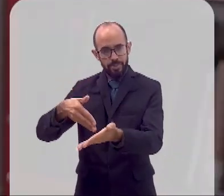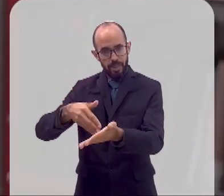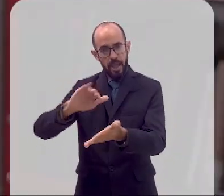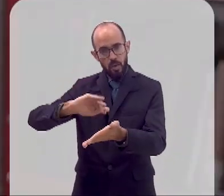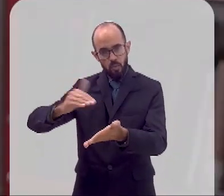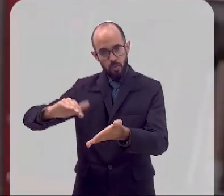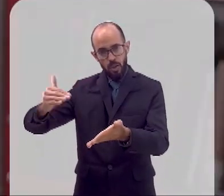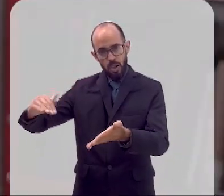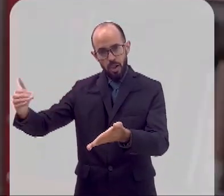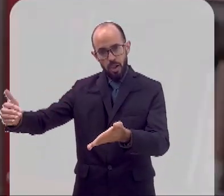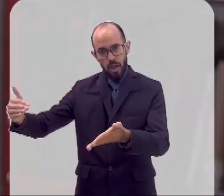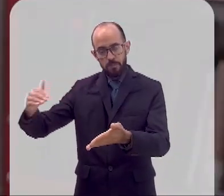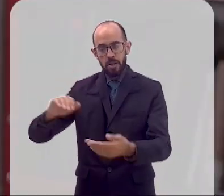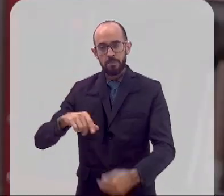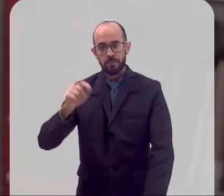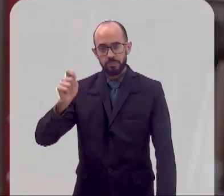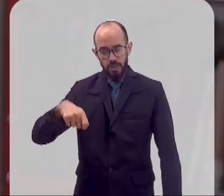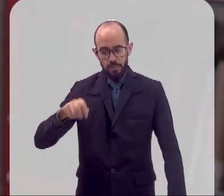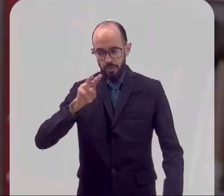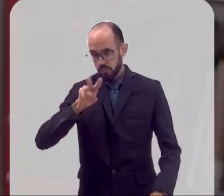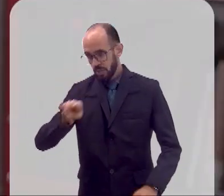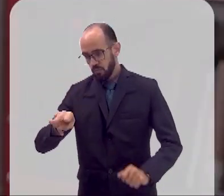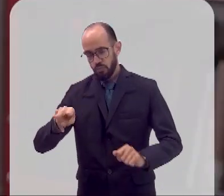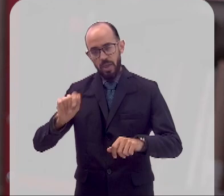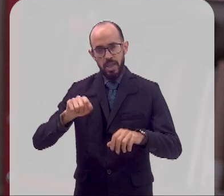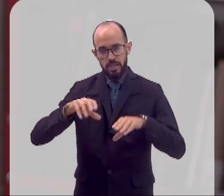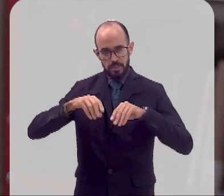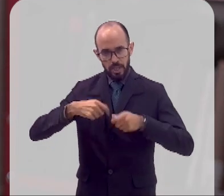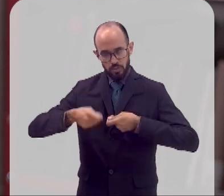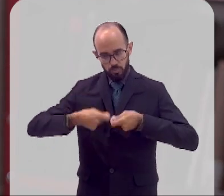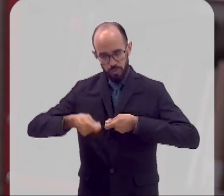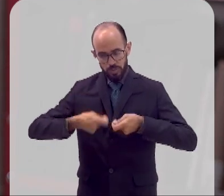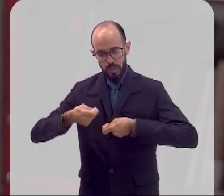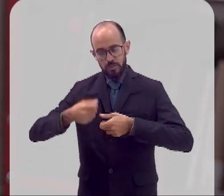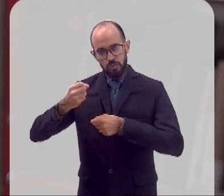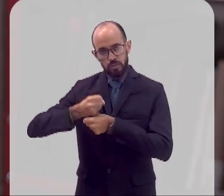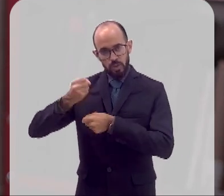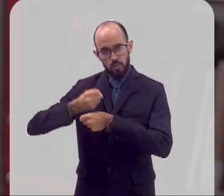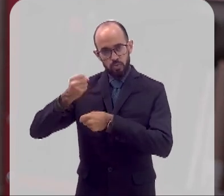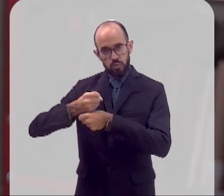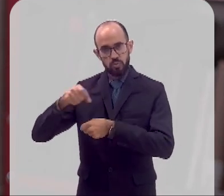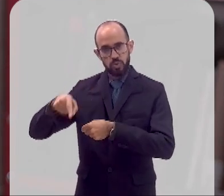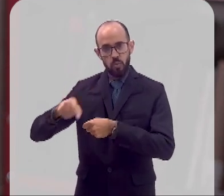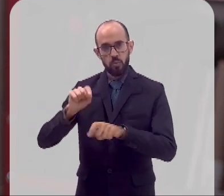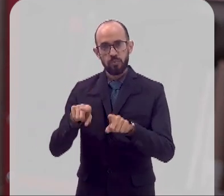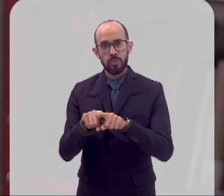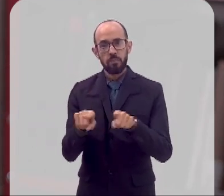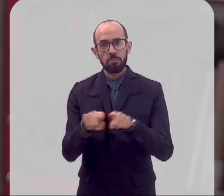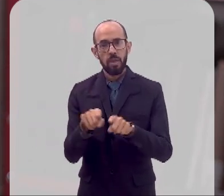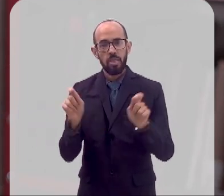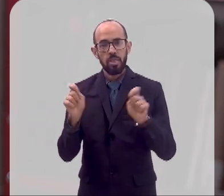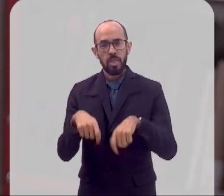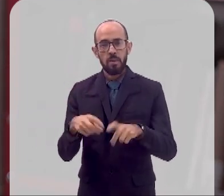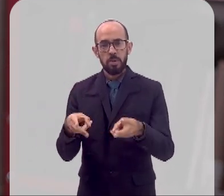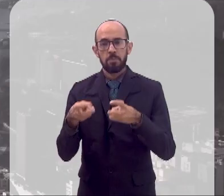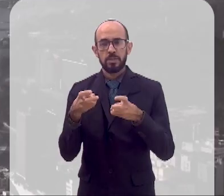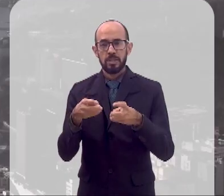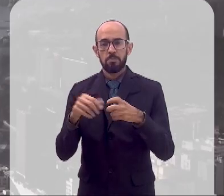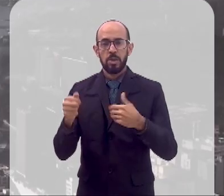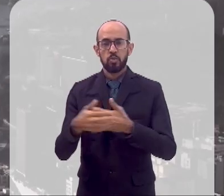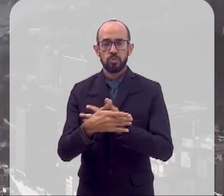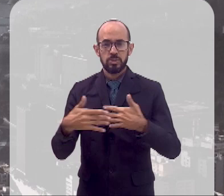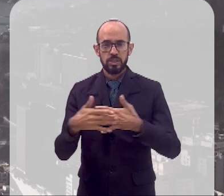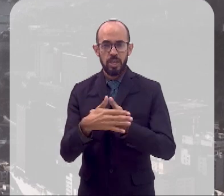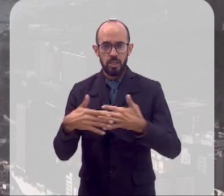aqueduto da Carioca. Então, você tem a visão desse manejo dessa obra que foi feita. Você tem a visão do